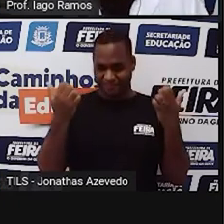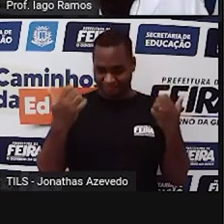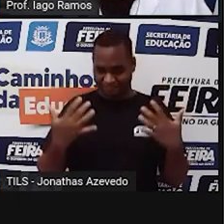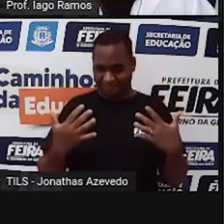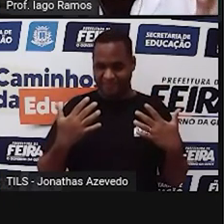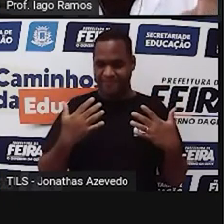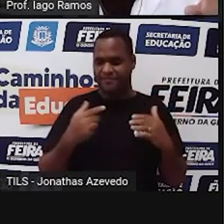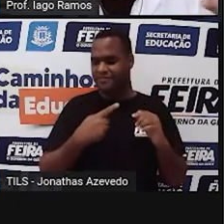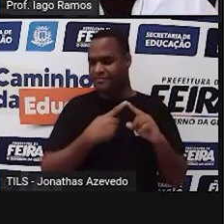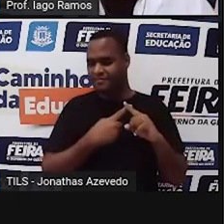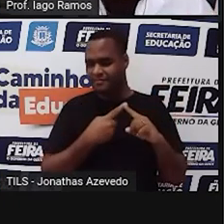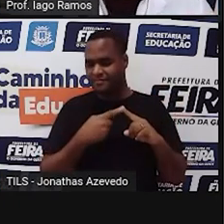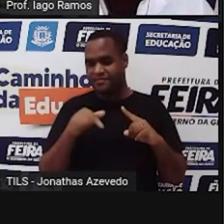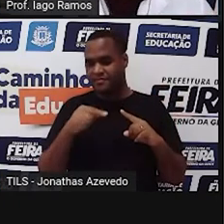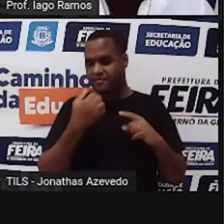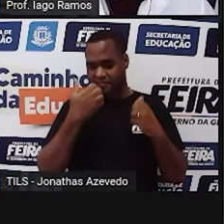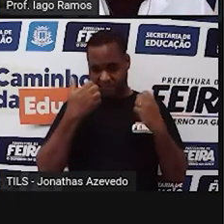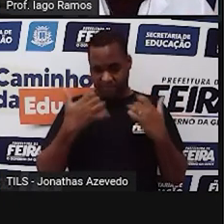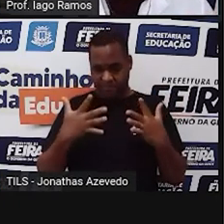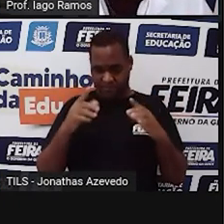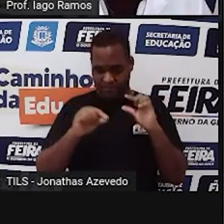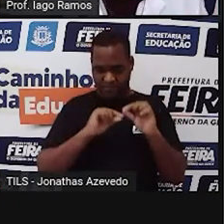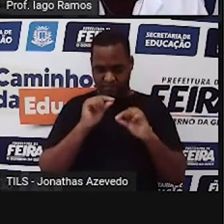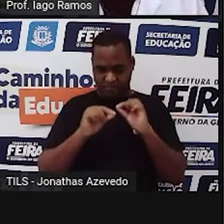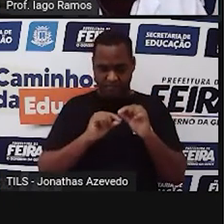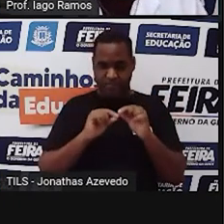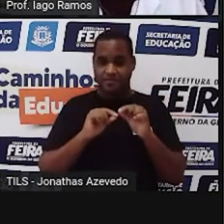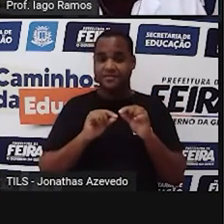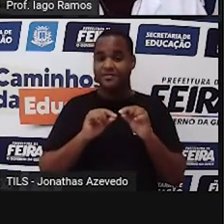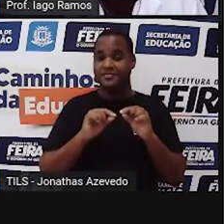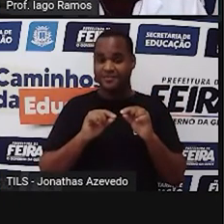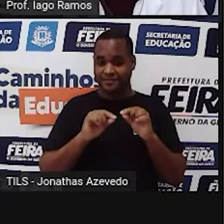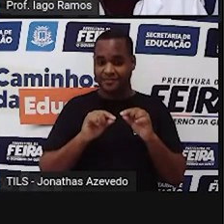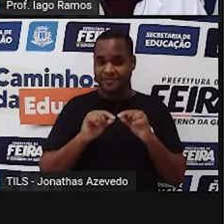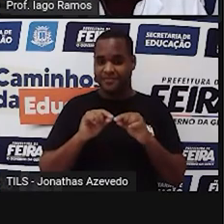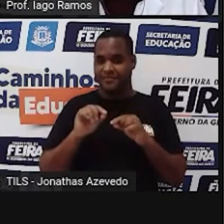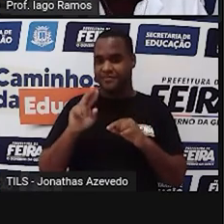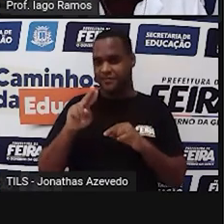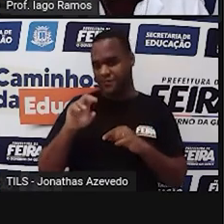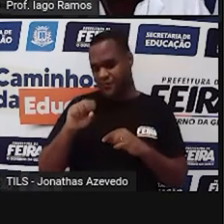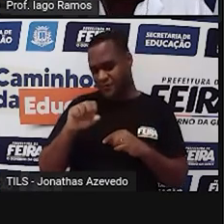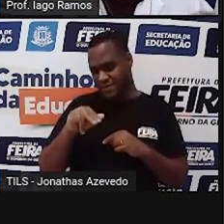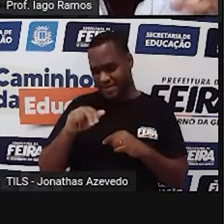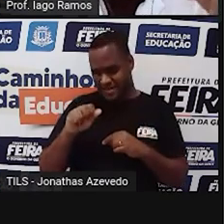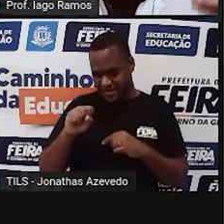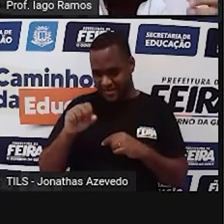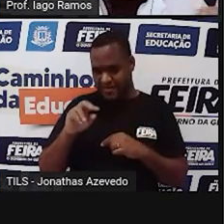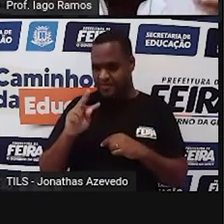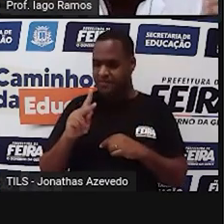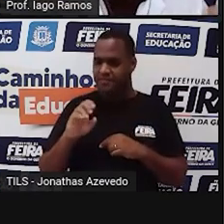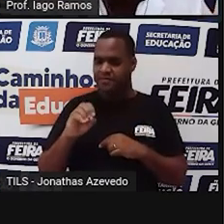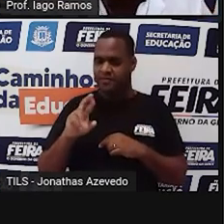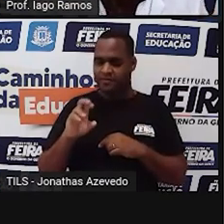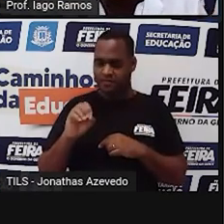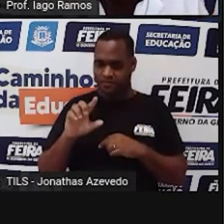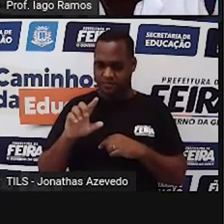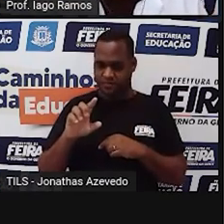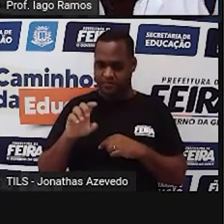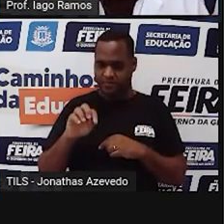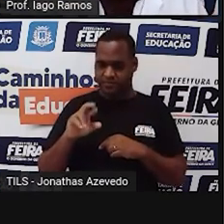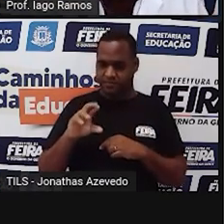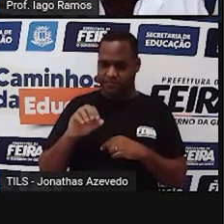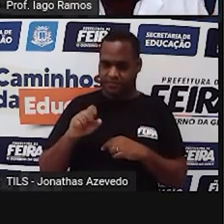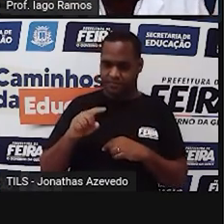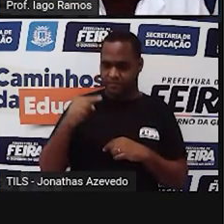porque a gente falou, né, de usinas hidrelétricas, já tem uma ideia de como